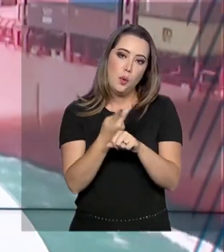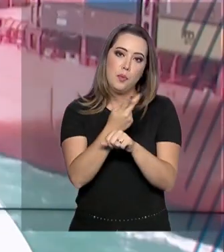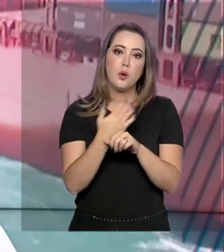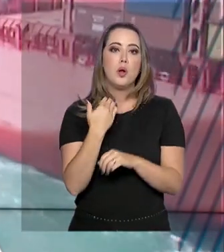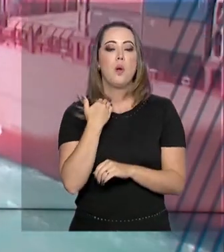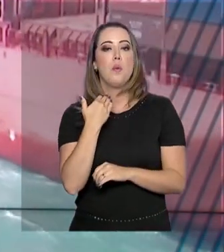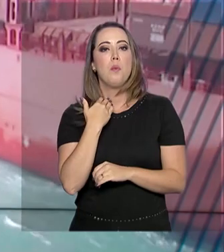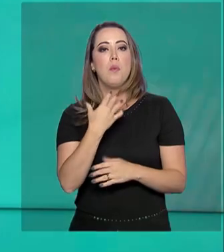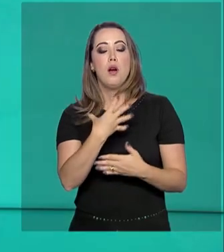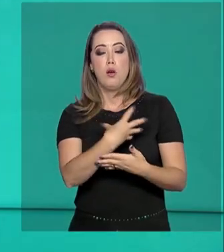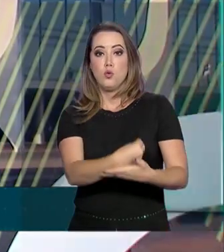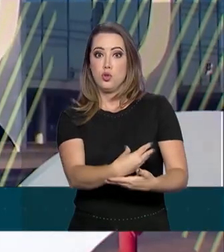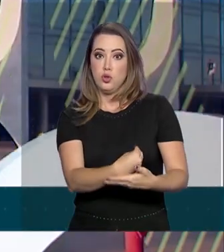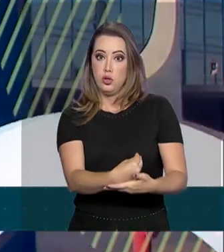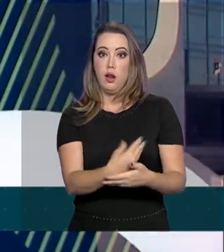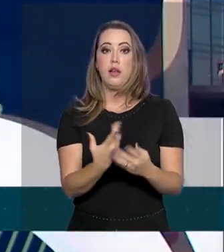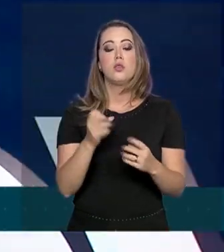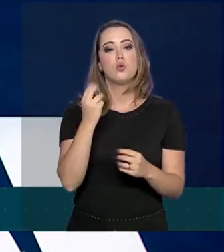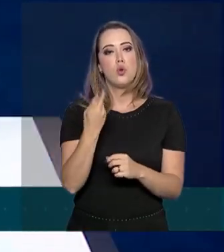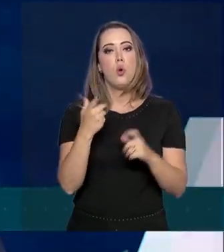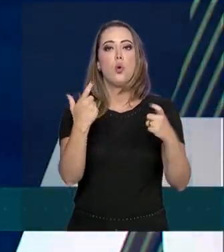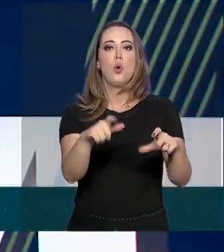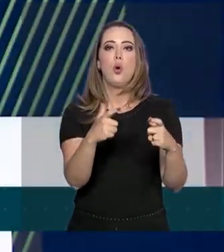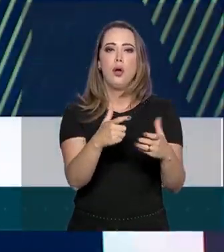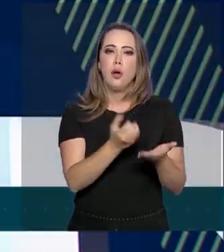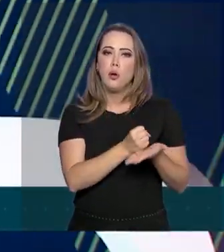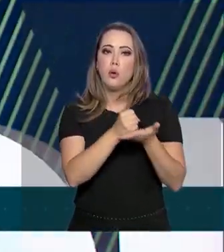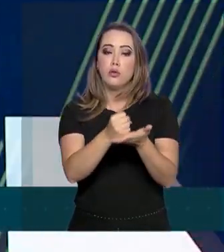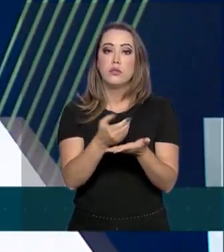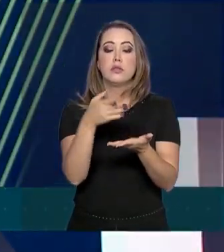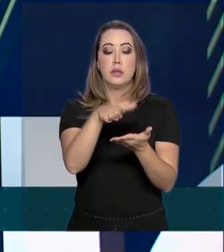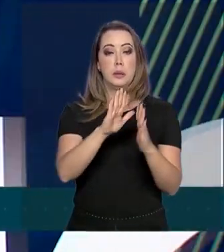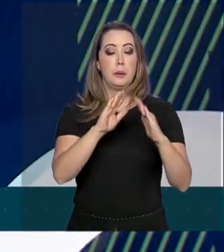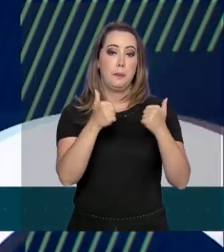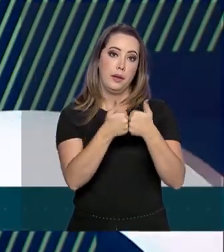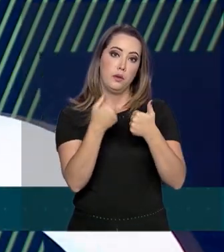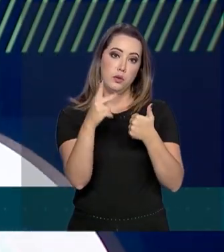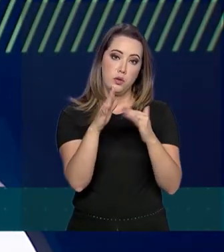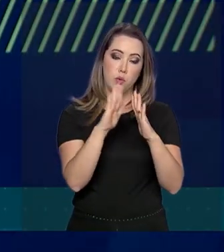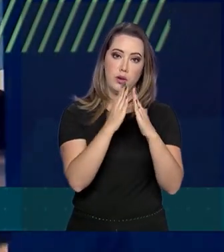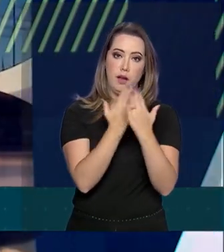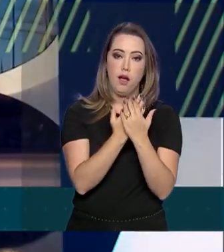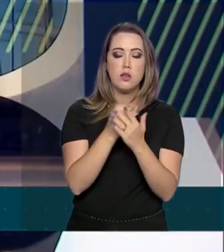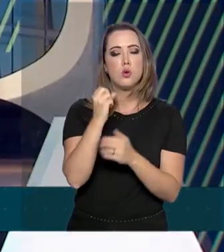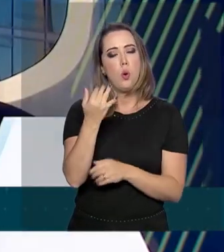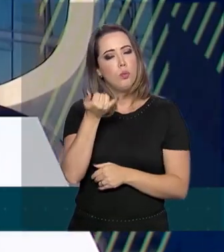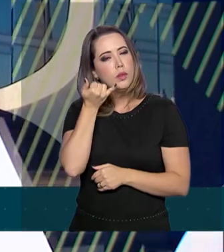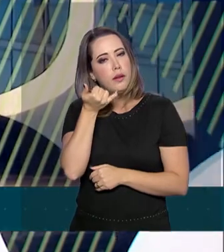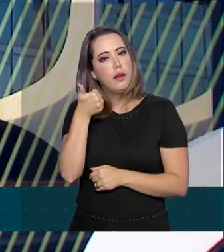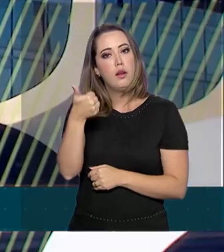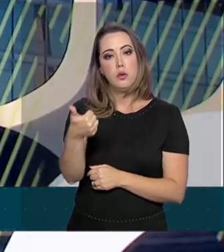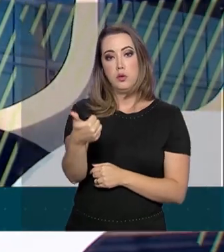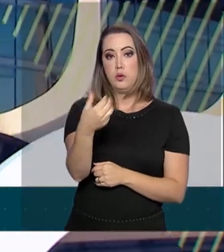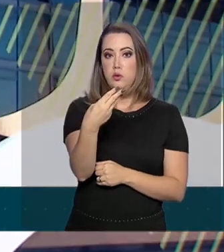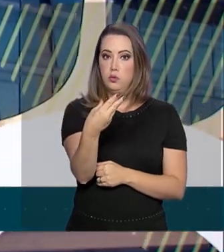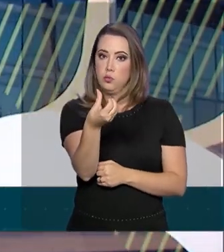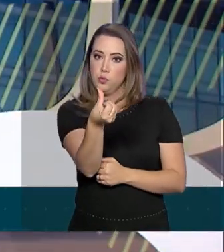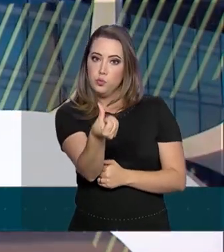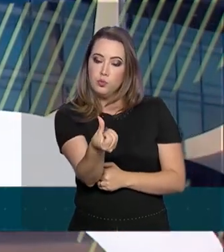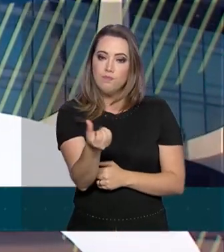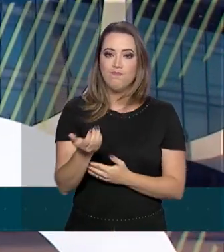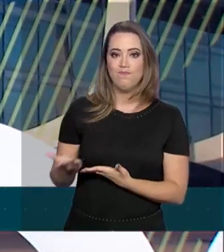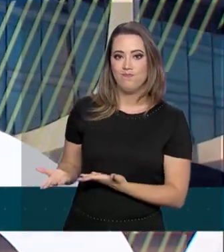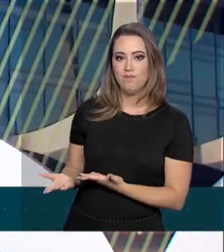o banco de leite humano ou o posto de coleta mais próximo da sua residência. Outras informações, é só ligar no Disque Saúde,